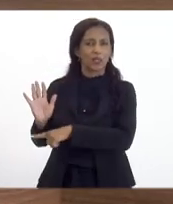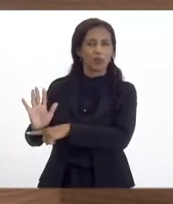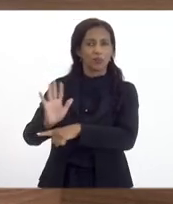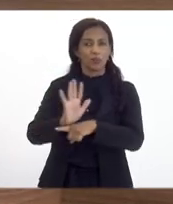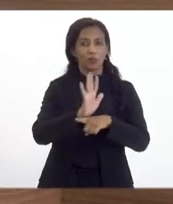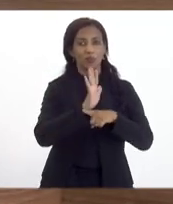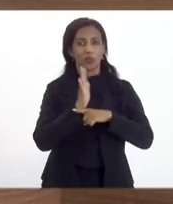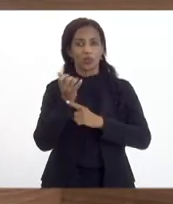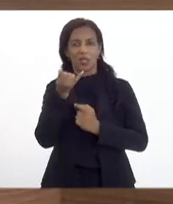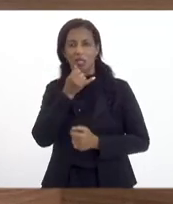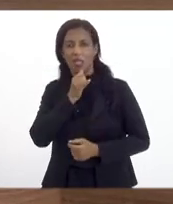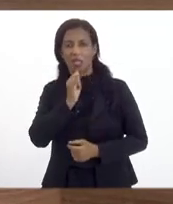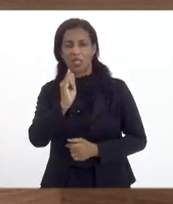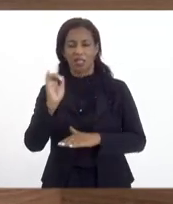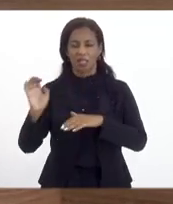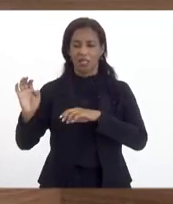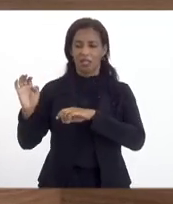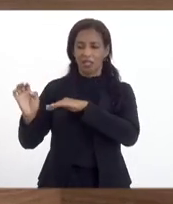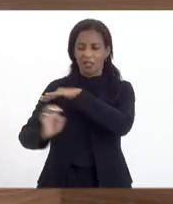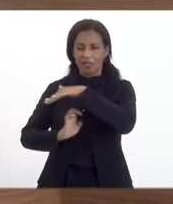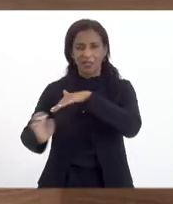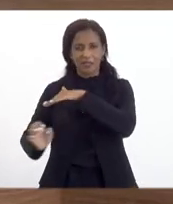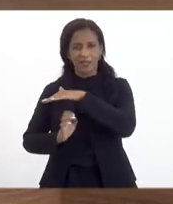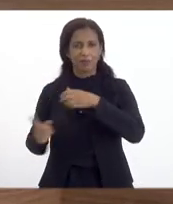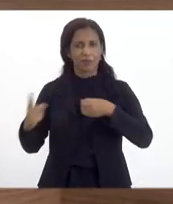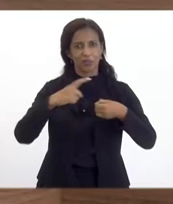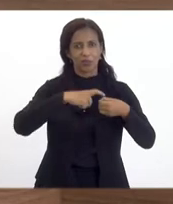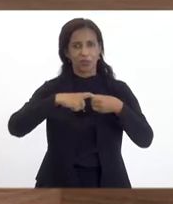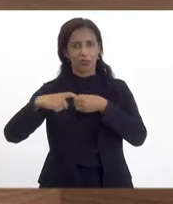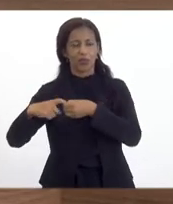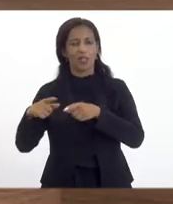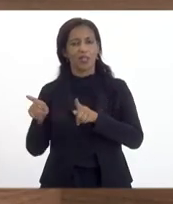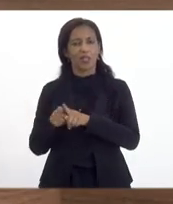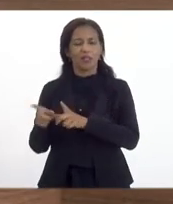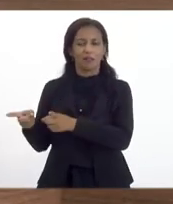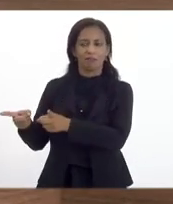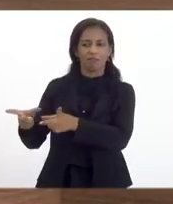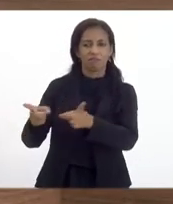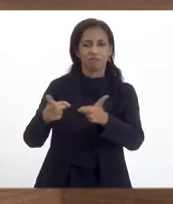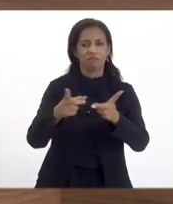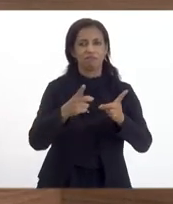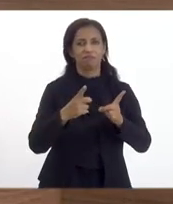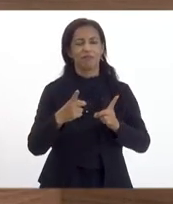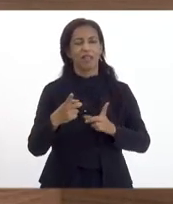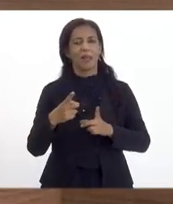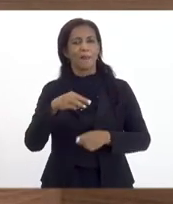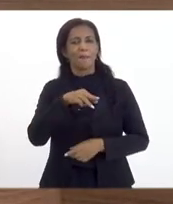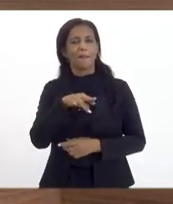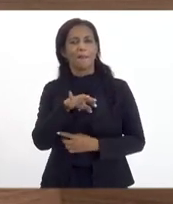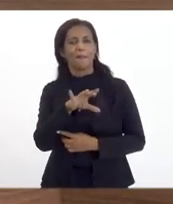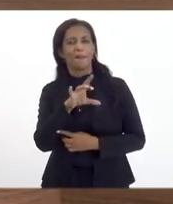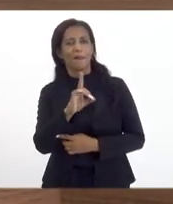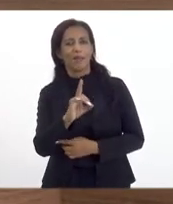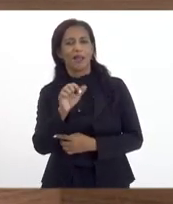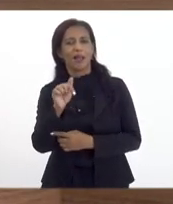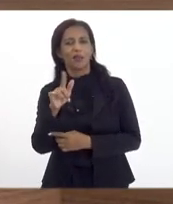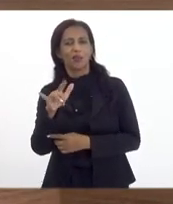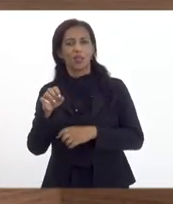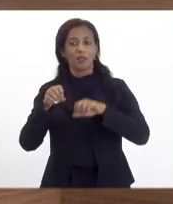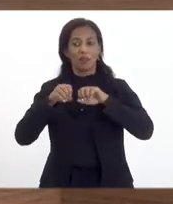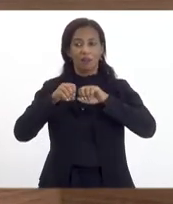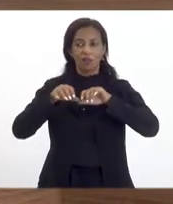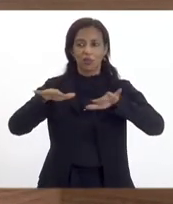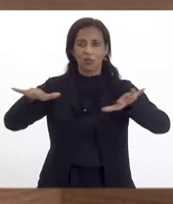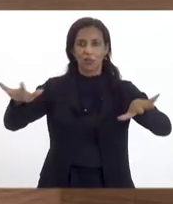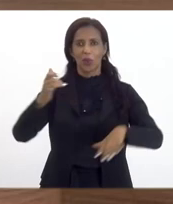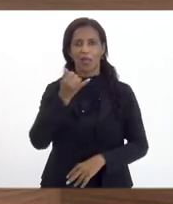consumo das empresas consorciadas e também comercializar no mercado livre. Isso vai aumentar a disponibilidade de energia aqui para